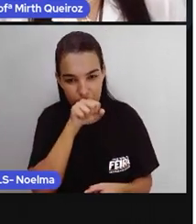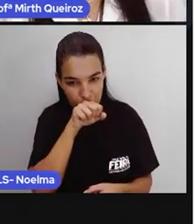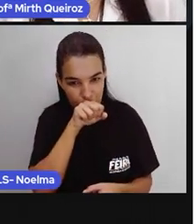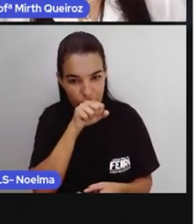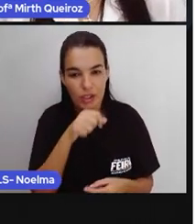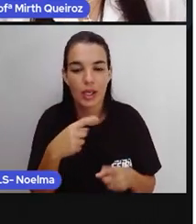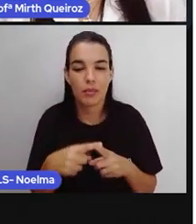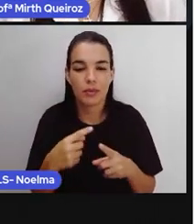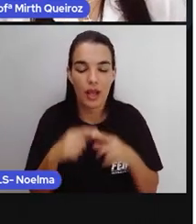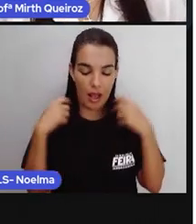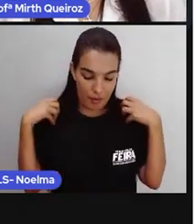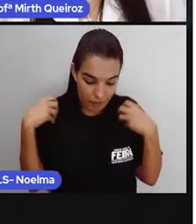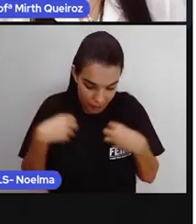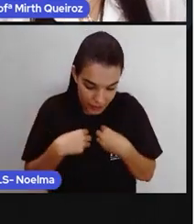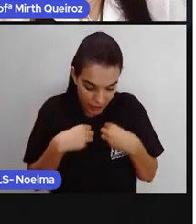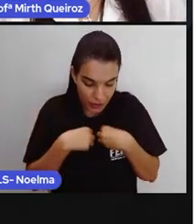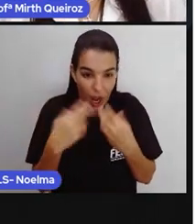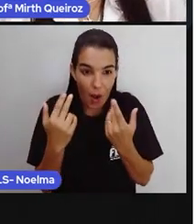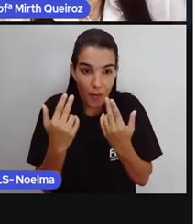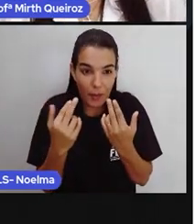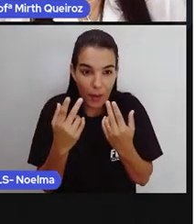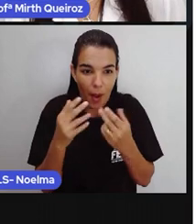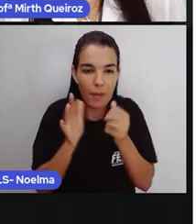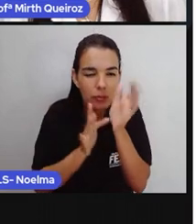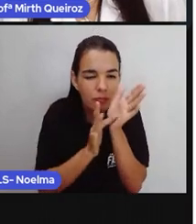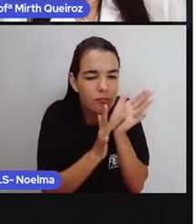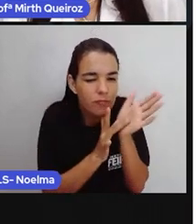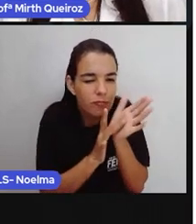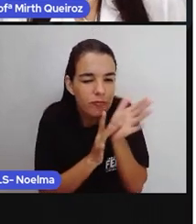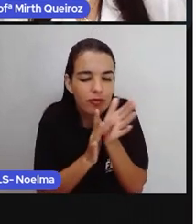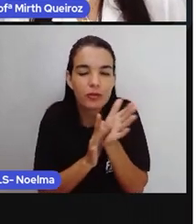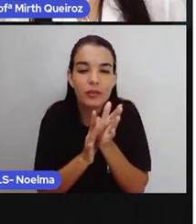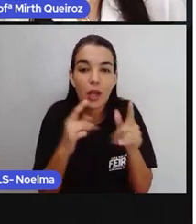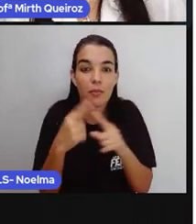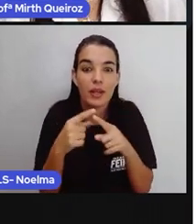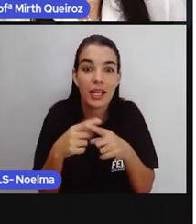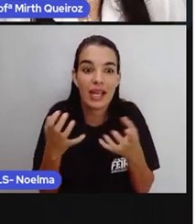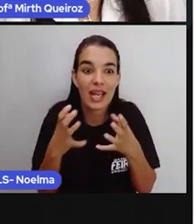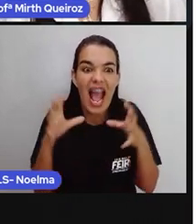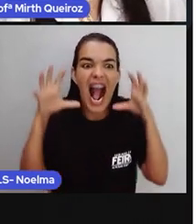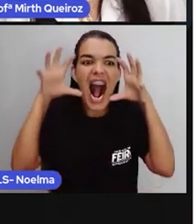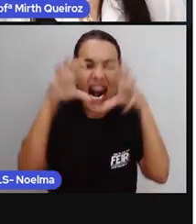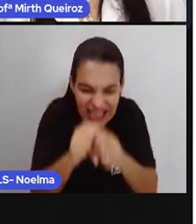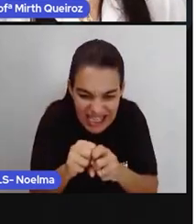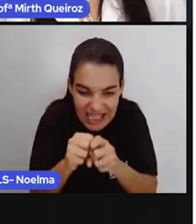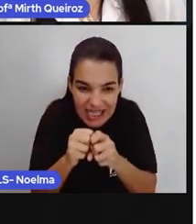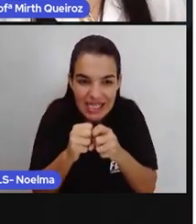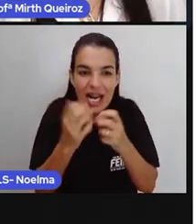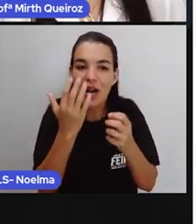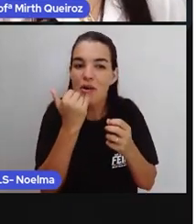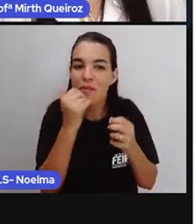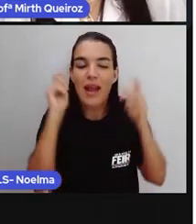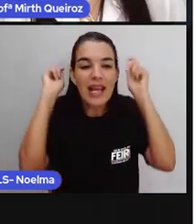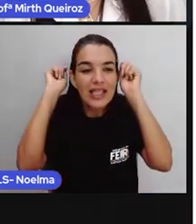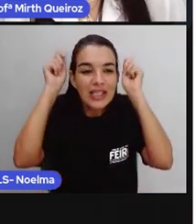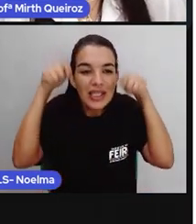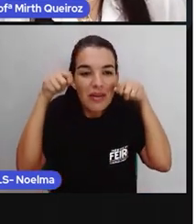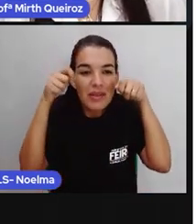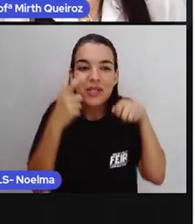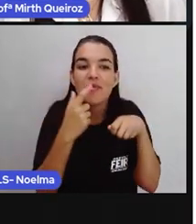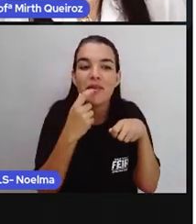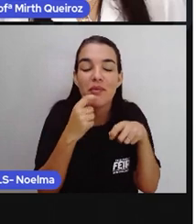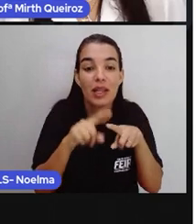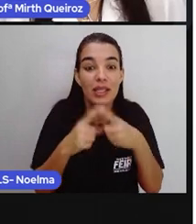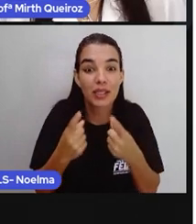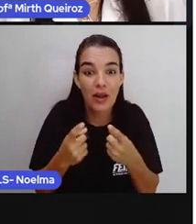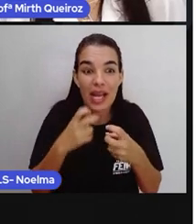aguardar a menina chegar até que ele ataca a chapeuzinho vermelho. E, diante dos gritos,